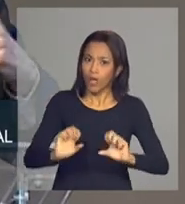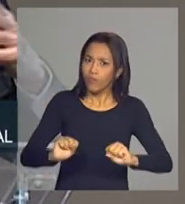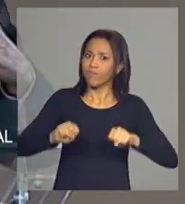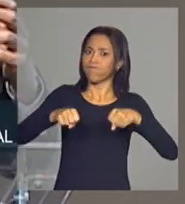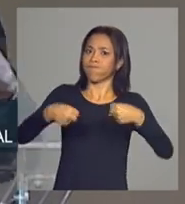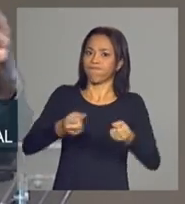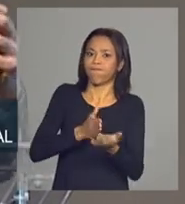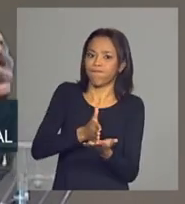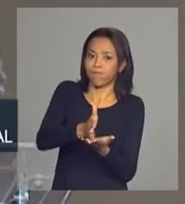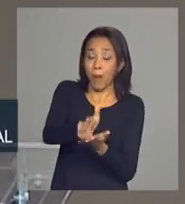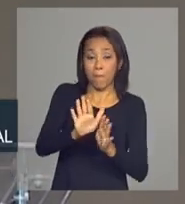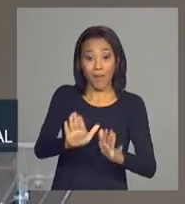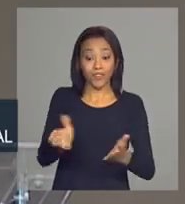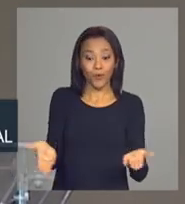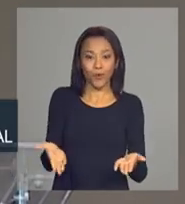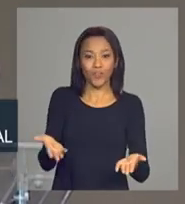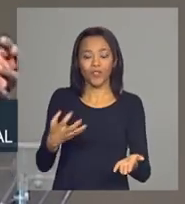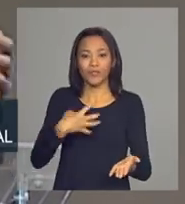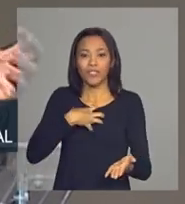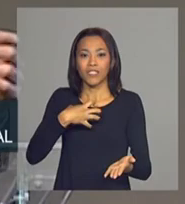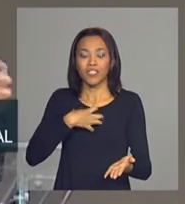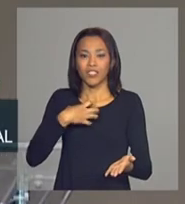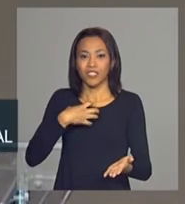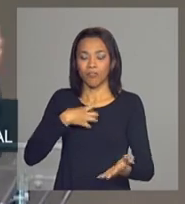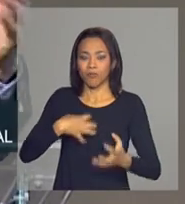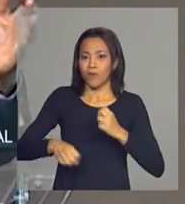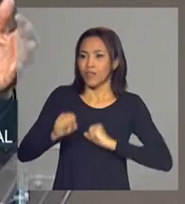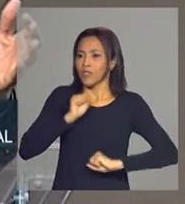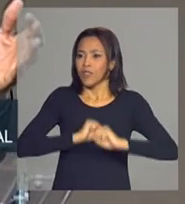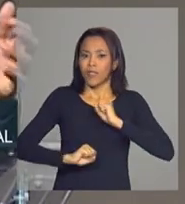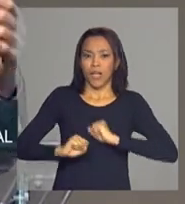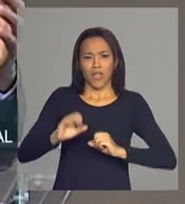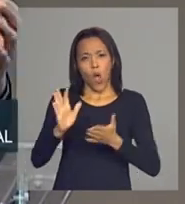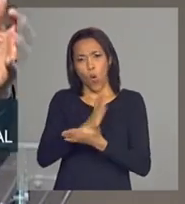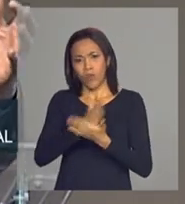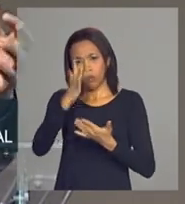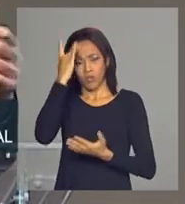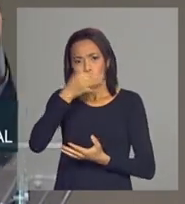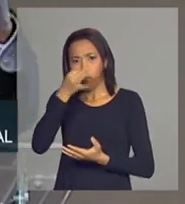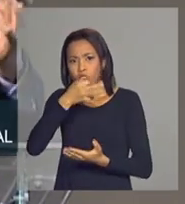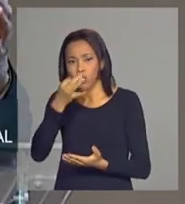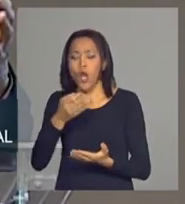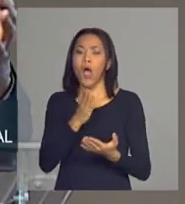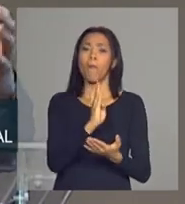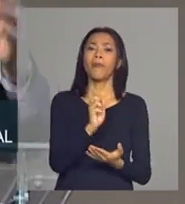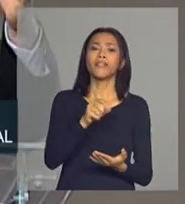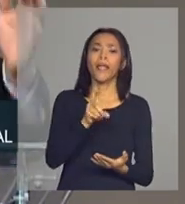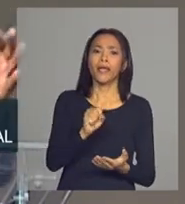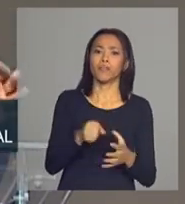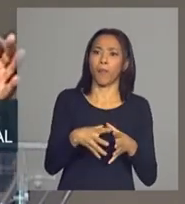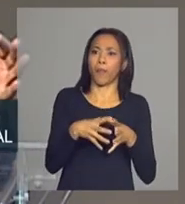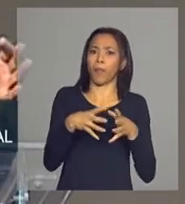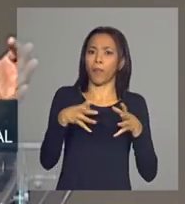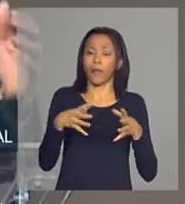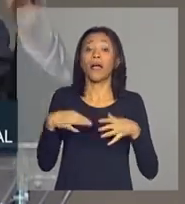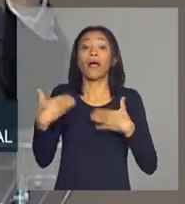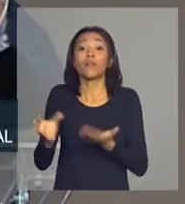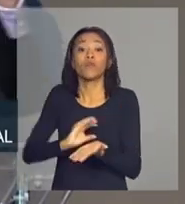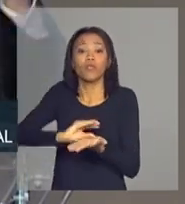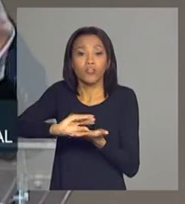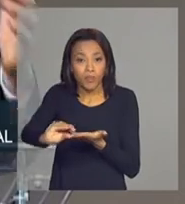vivendo ainda uma certa ansiedade alguns críticos dizem olha mas o BNDES aumentou e cadê o investimento virar